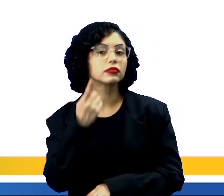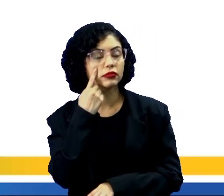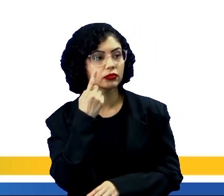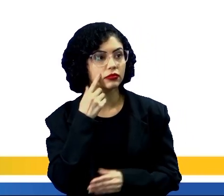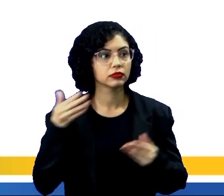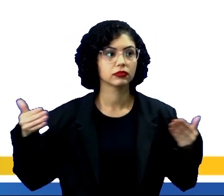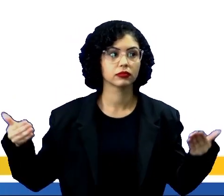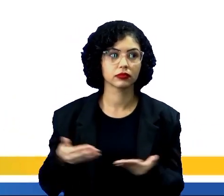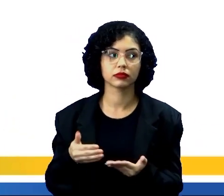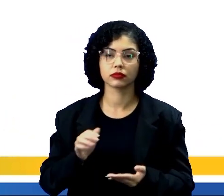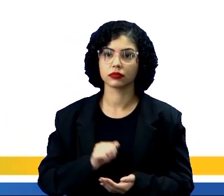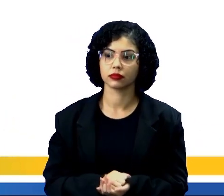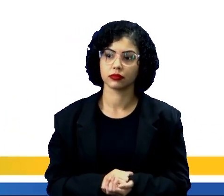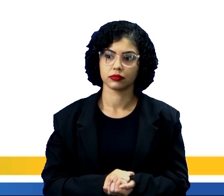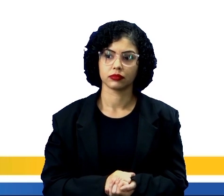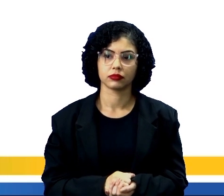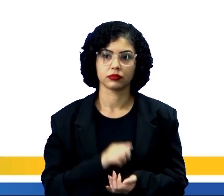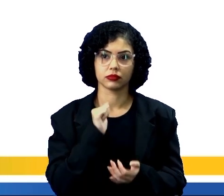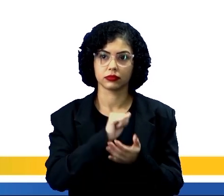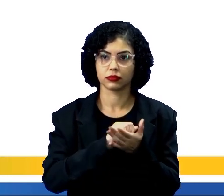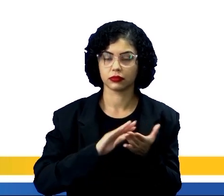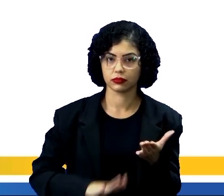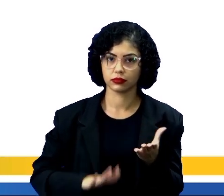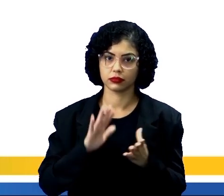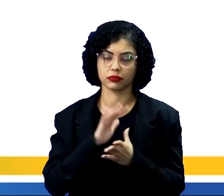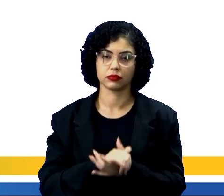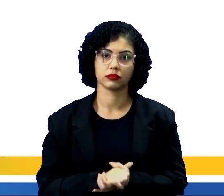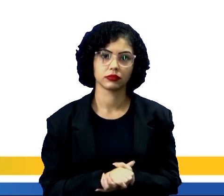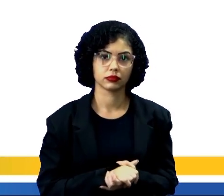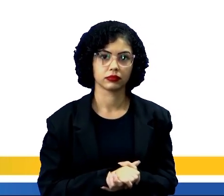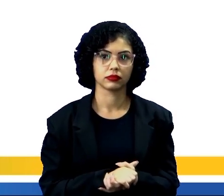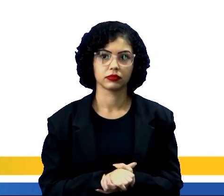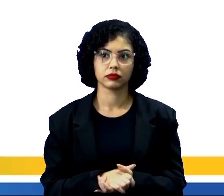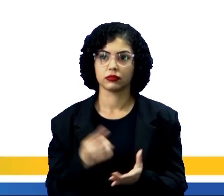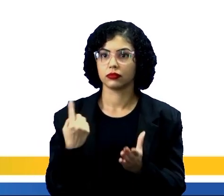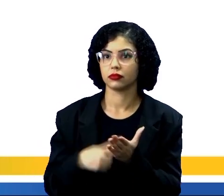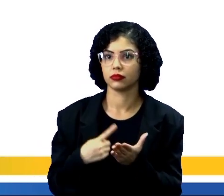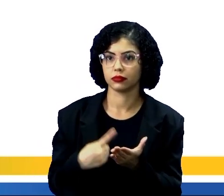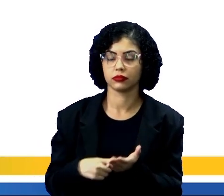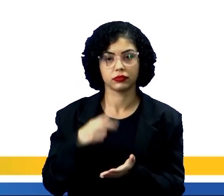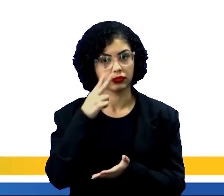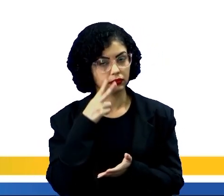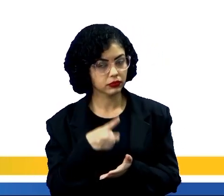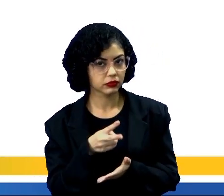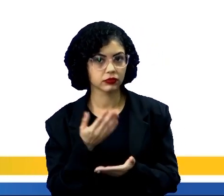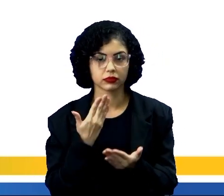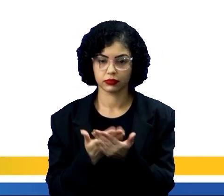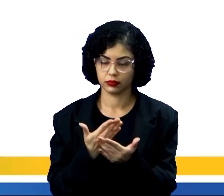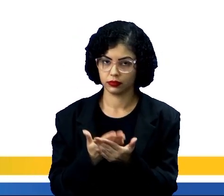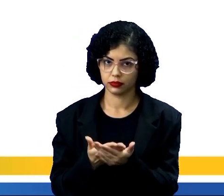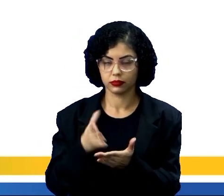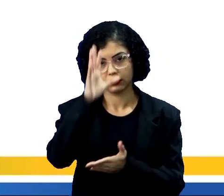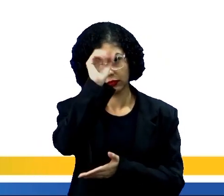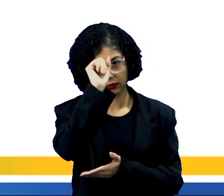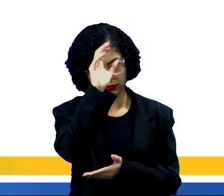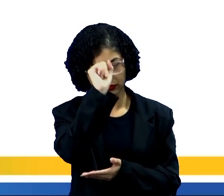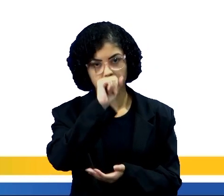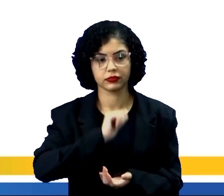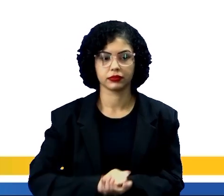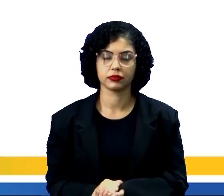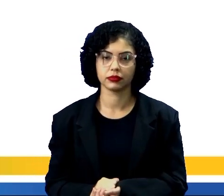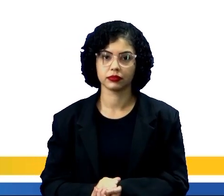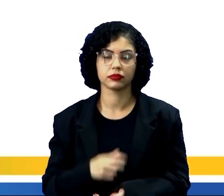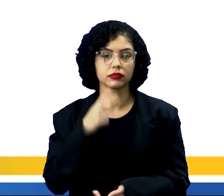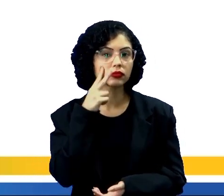Olha, agora sim. Agora é a nossa atividade. De acordo com o que nós acabamos de estudar, que nós